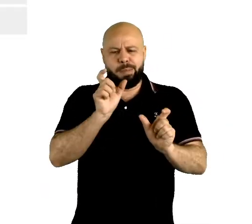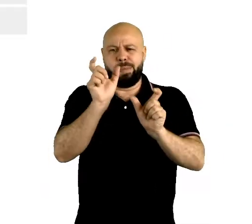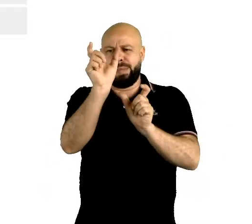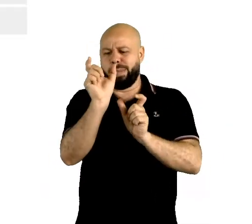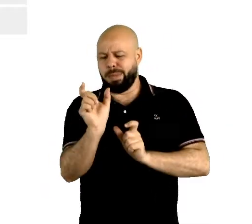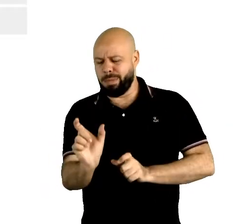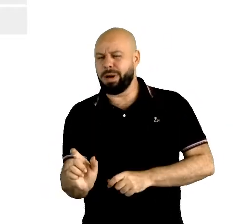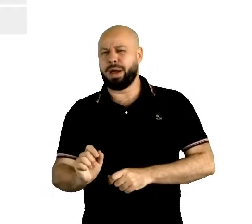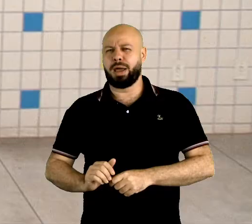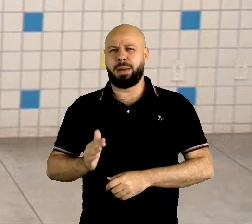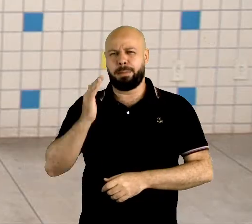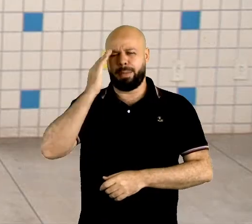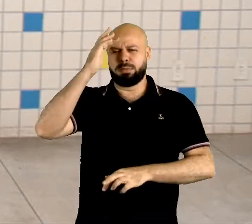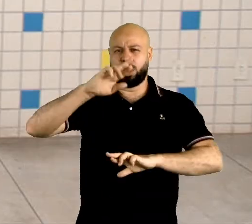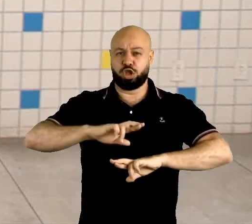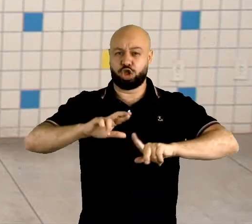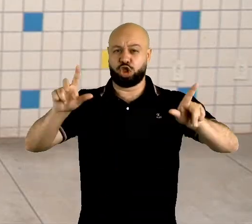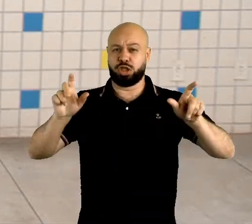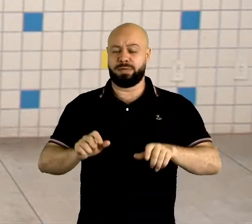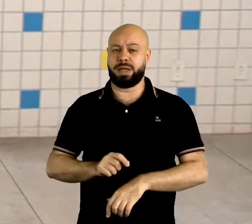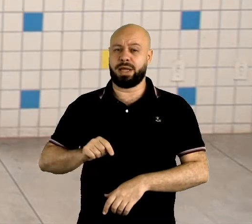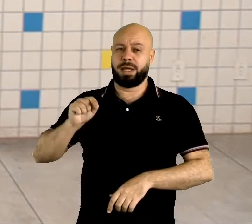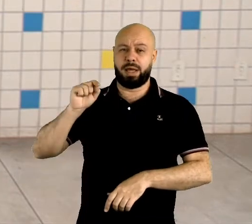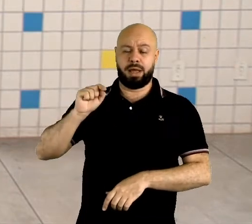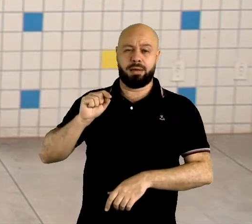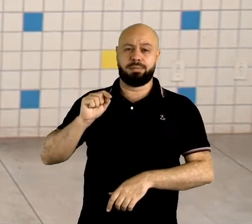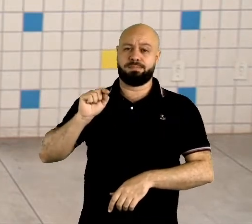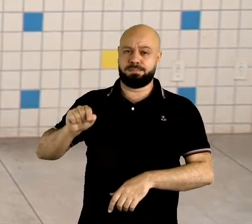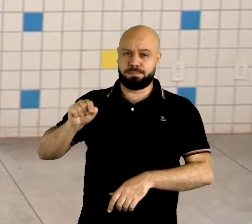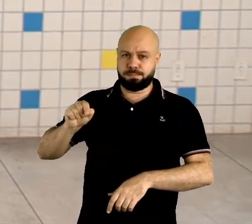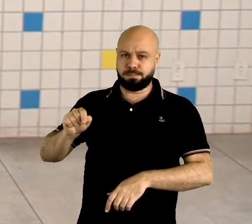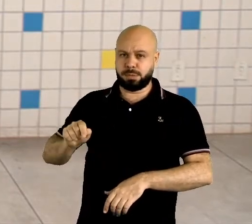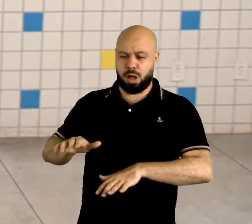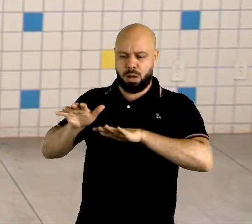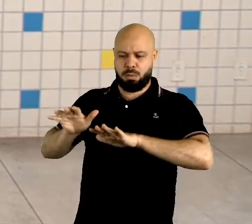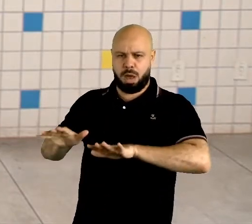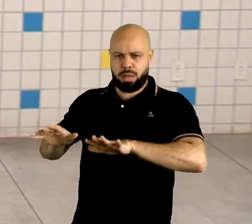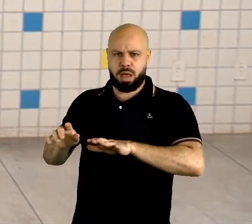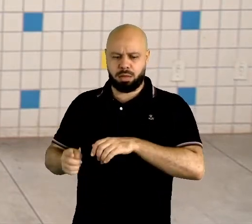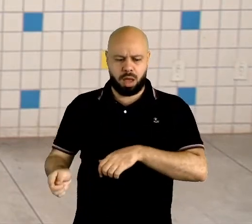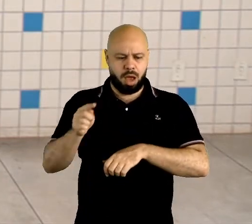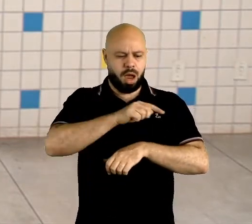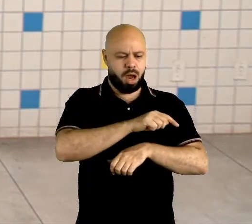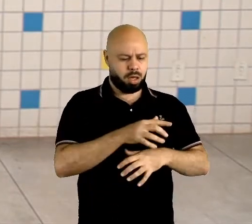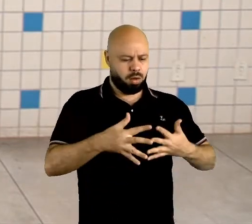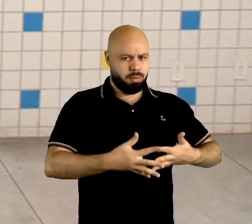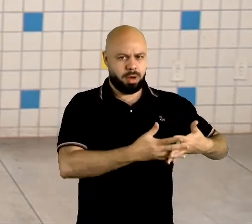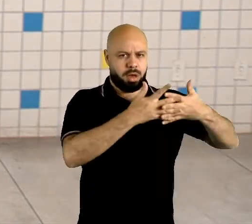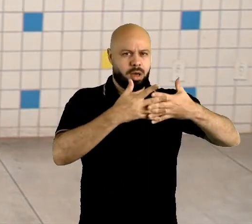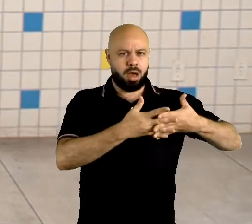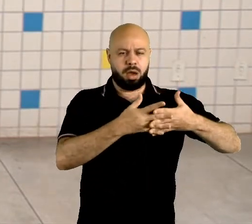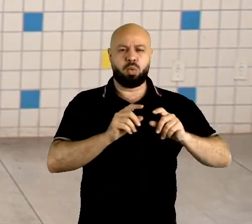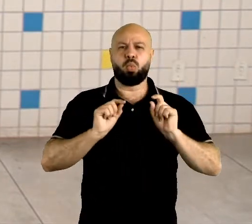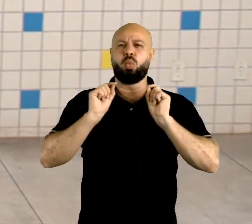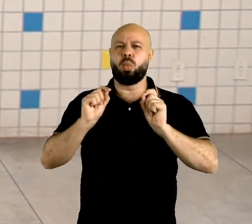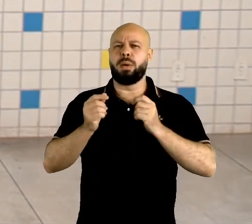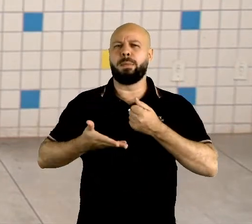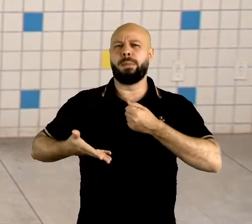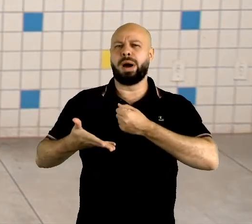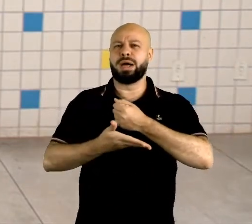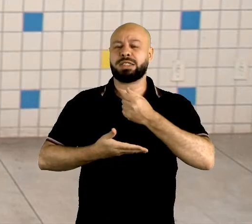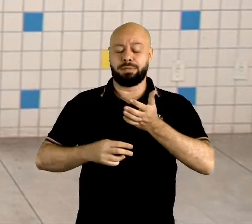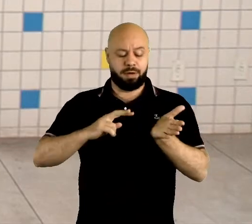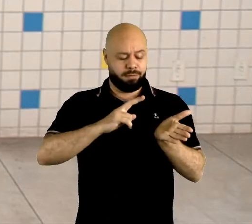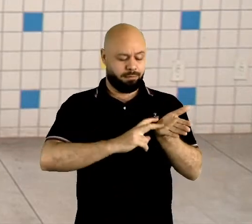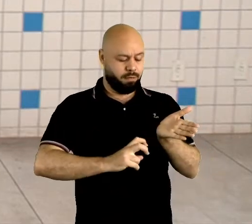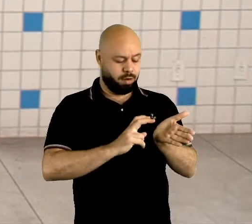as principais diferenças da língua inglesa britânica para a língua inglesa americana, elas são basicamente vocabulário,